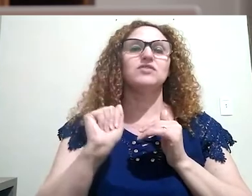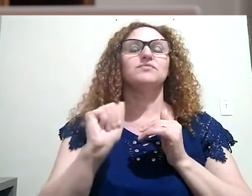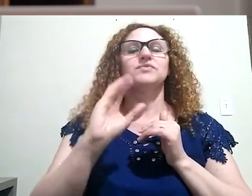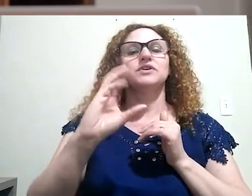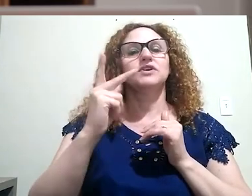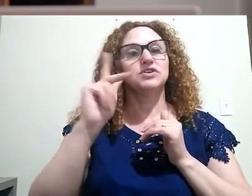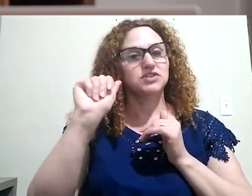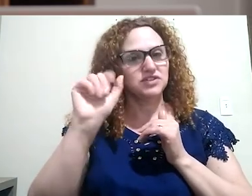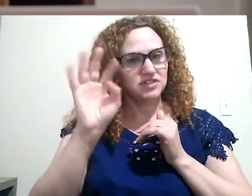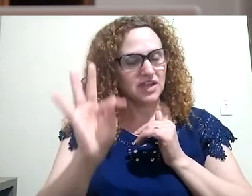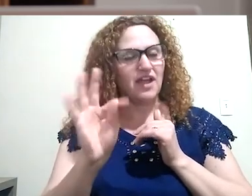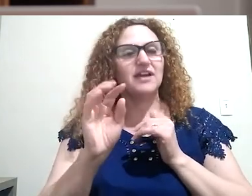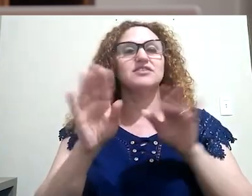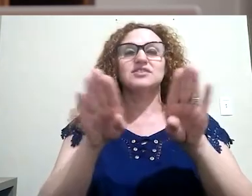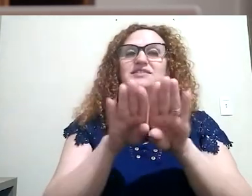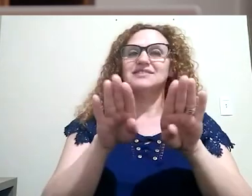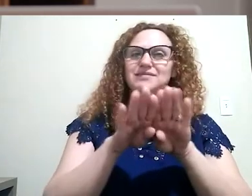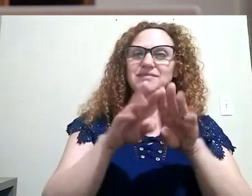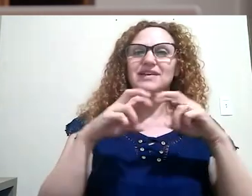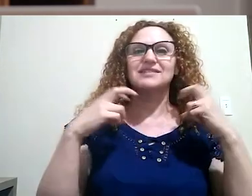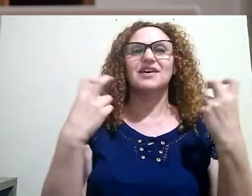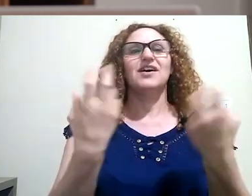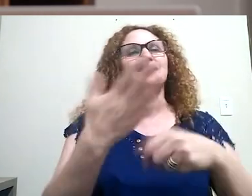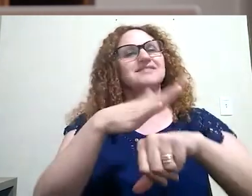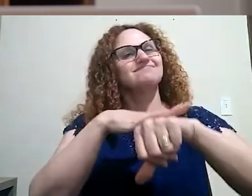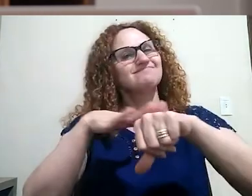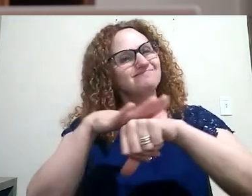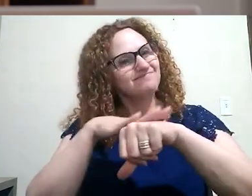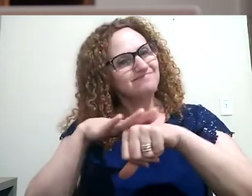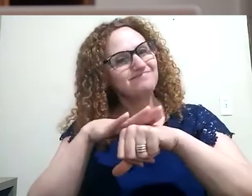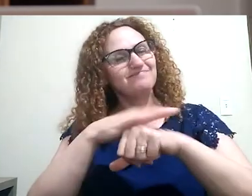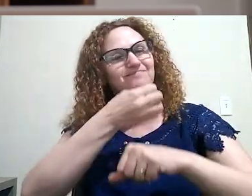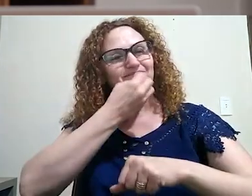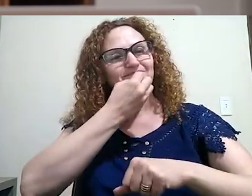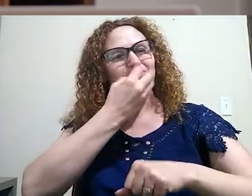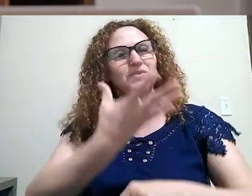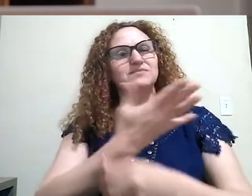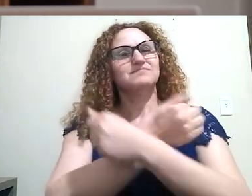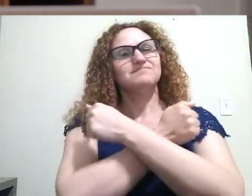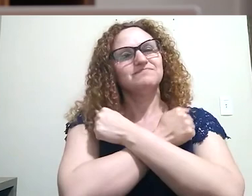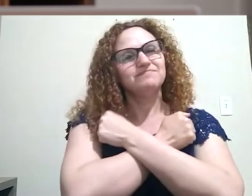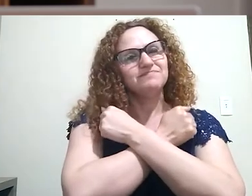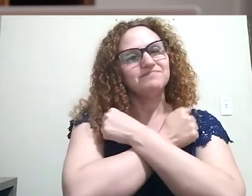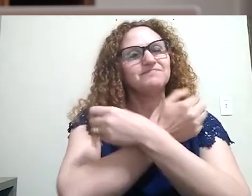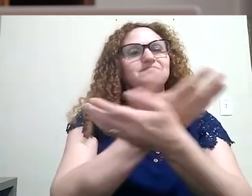chat ou as rodas de conversa. Um abraço a todos, bons estudos!